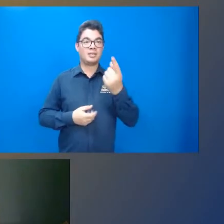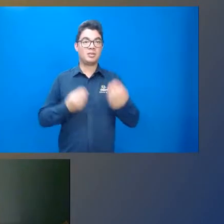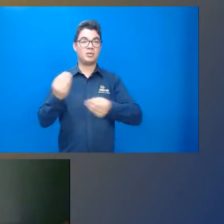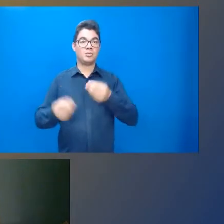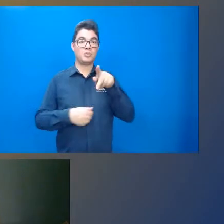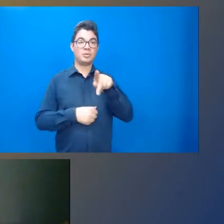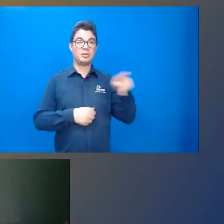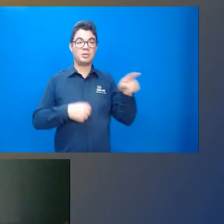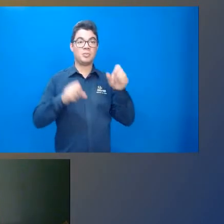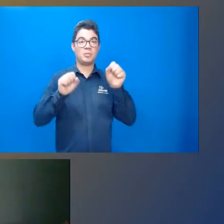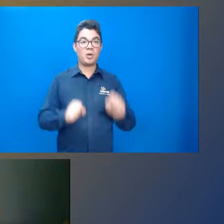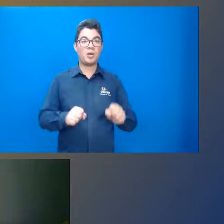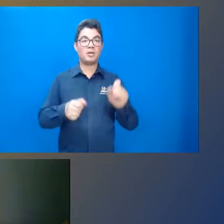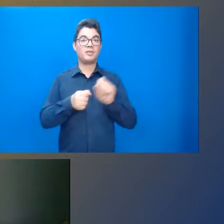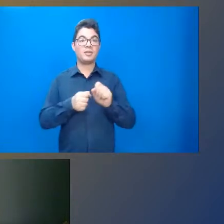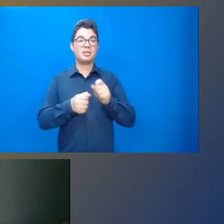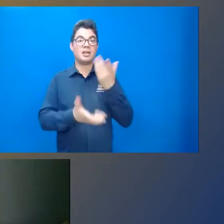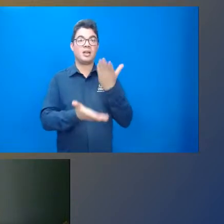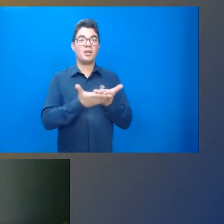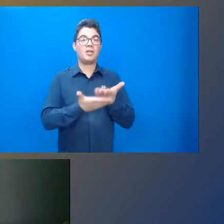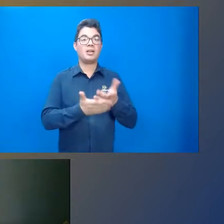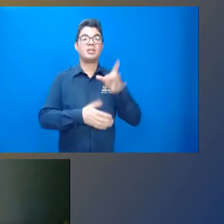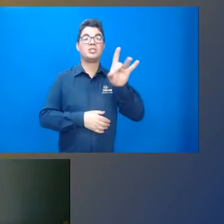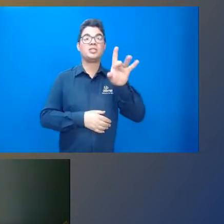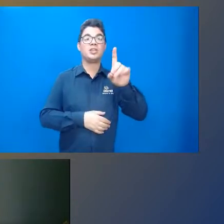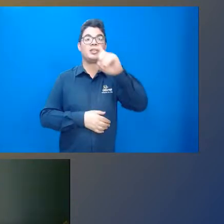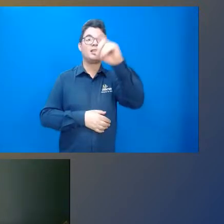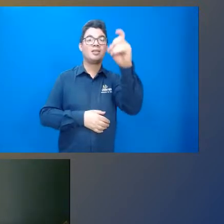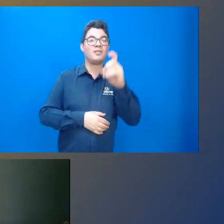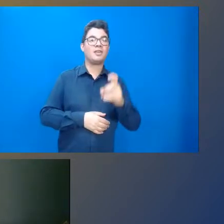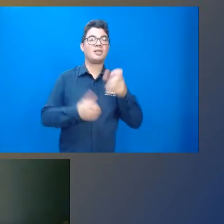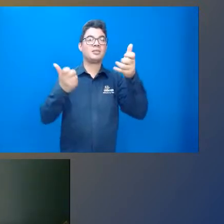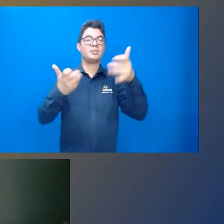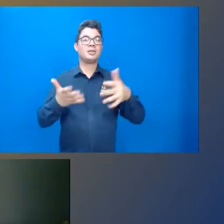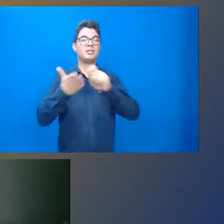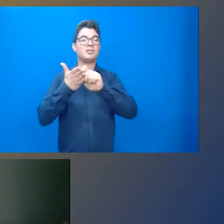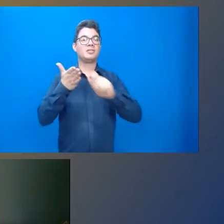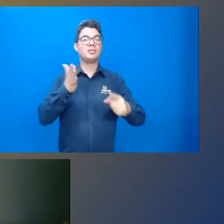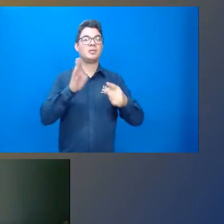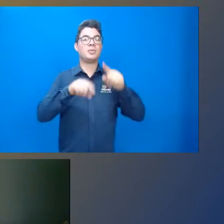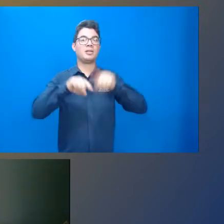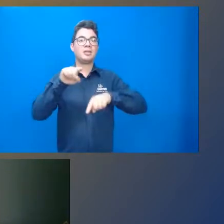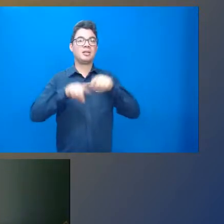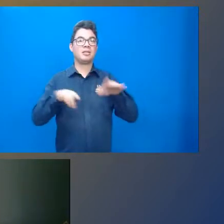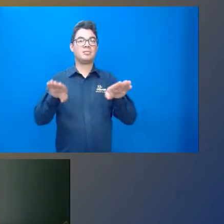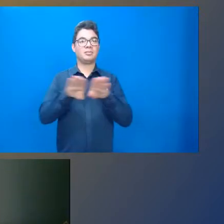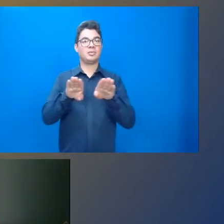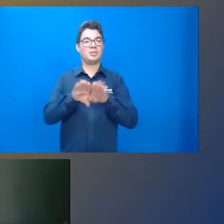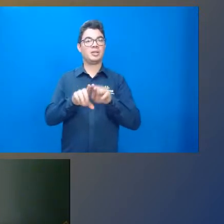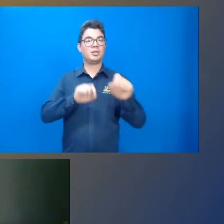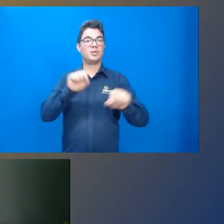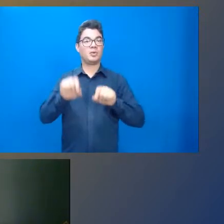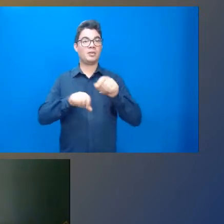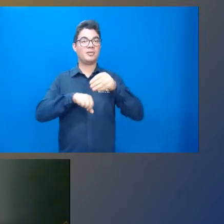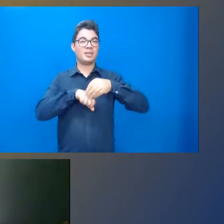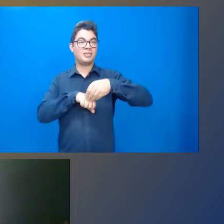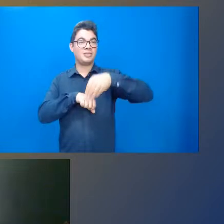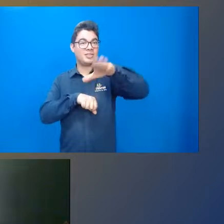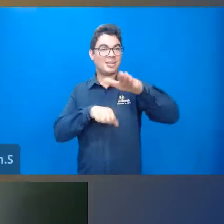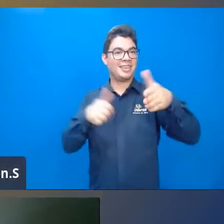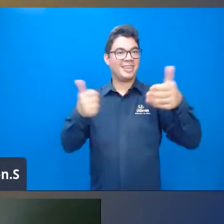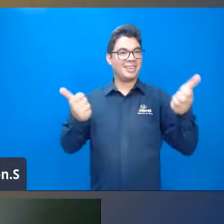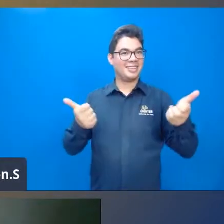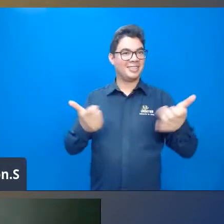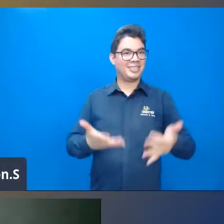você poderia fazer uma aula só de derivadas com exercícios com material mesmo, ó, fica a dica,